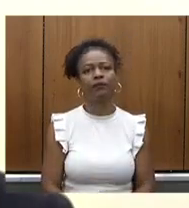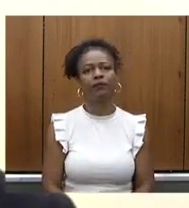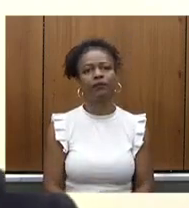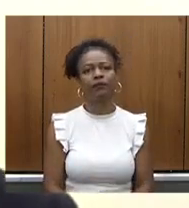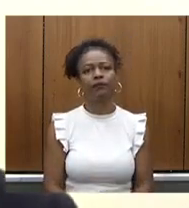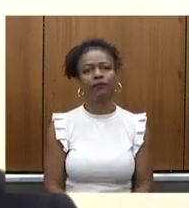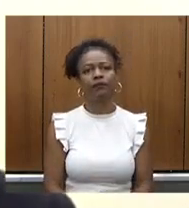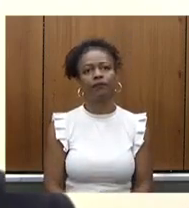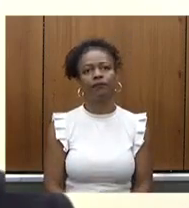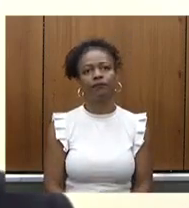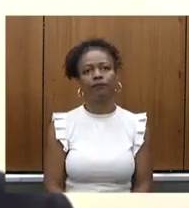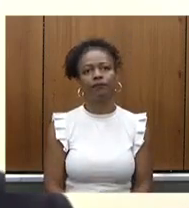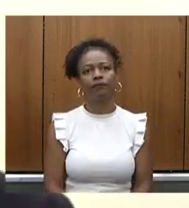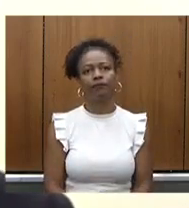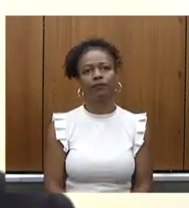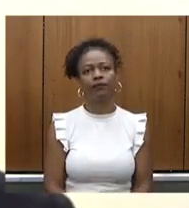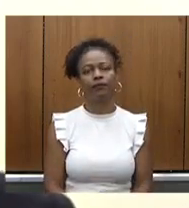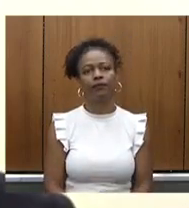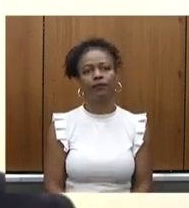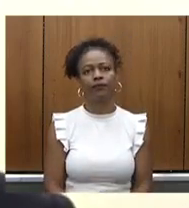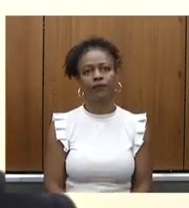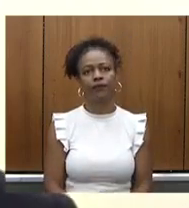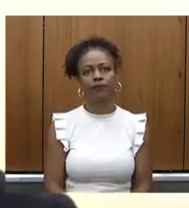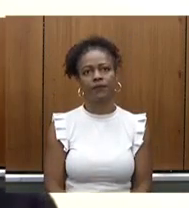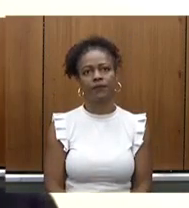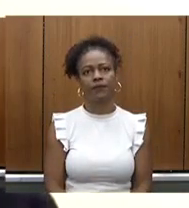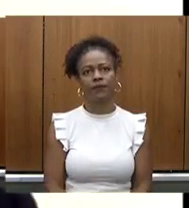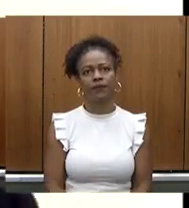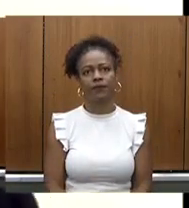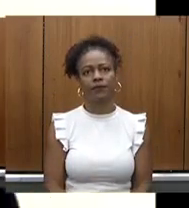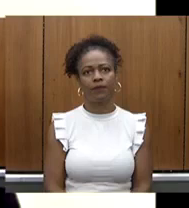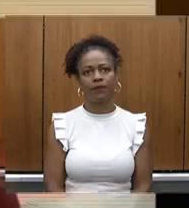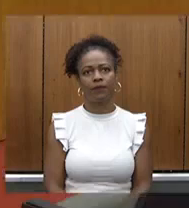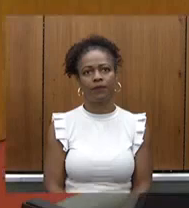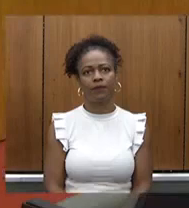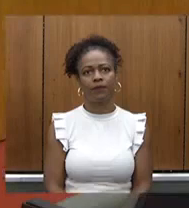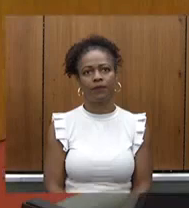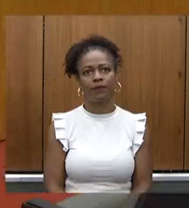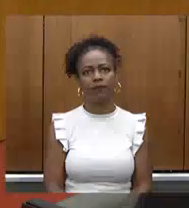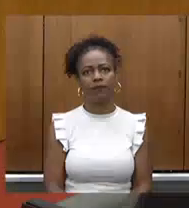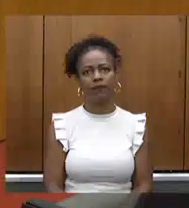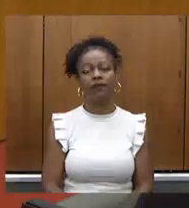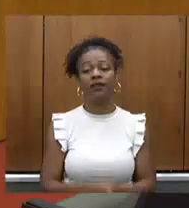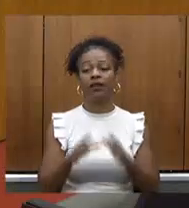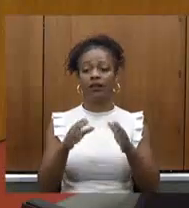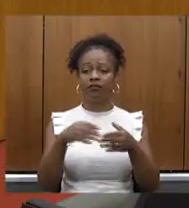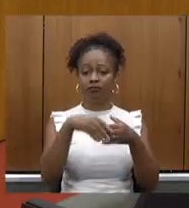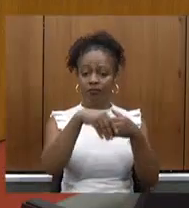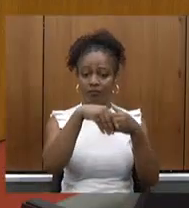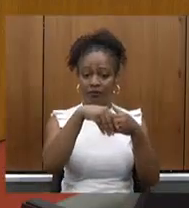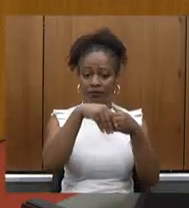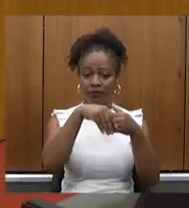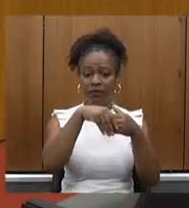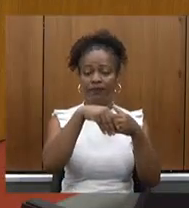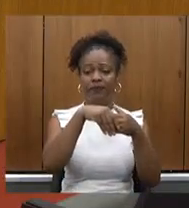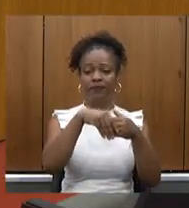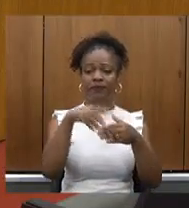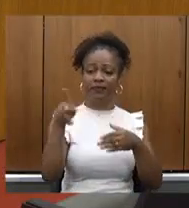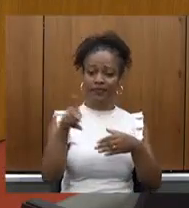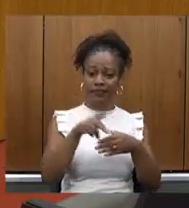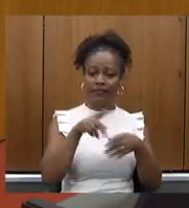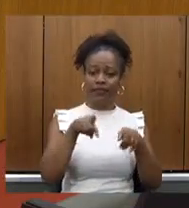manifeste para que tenha mais dois cumprimento nosso presidente João Vitor Xavier meus colegas Antônio